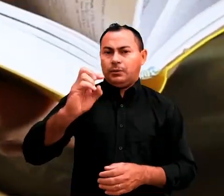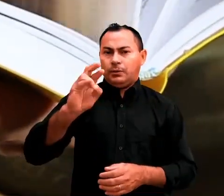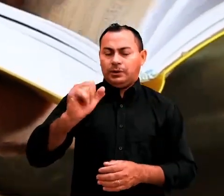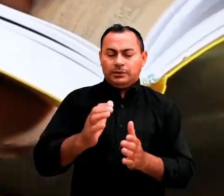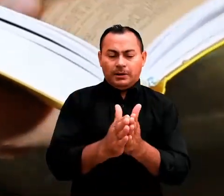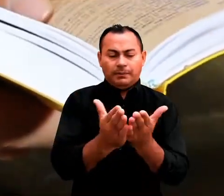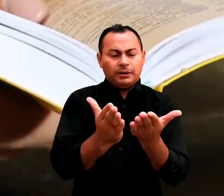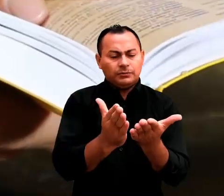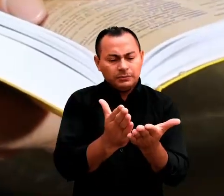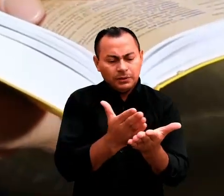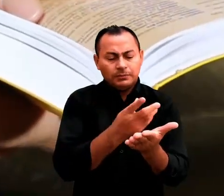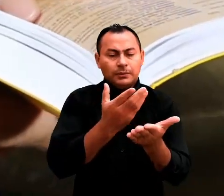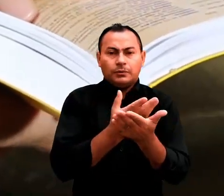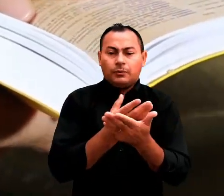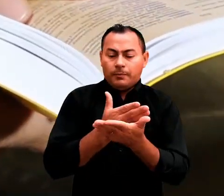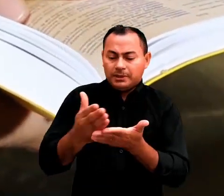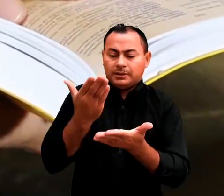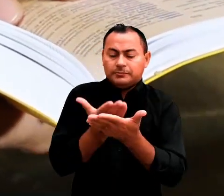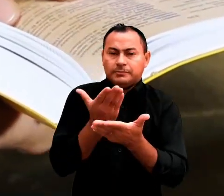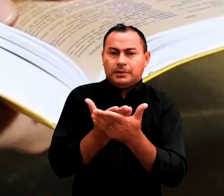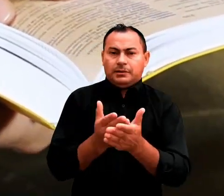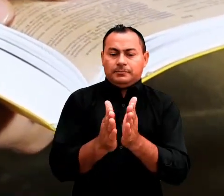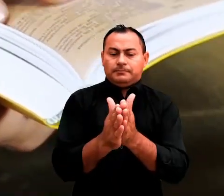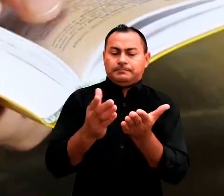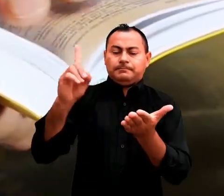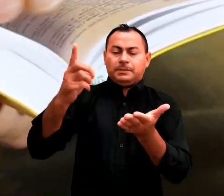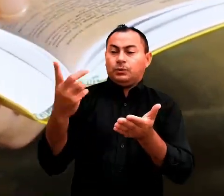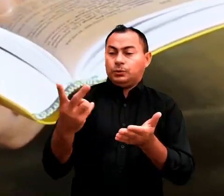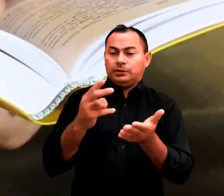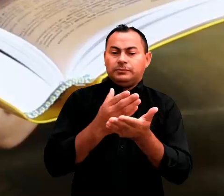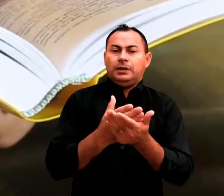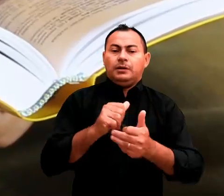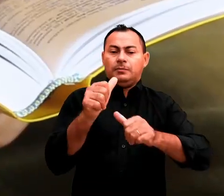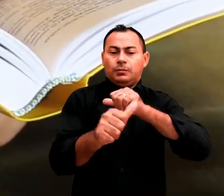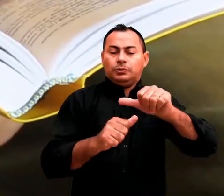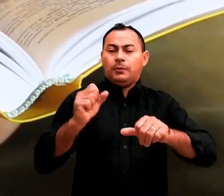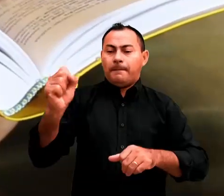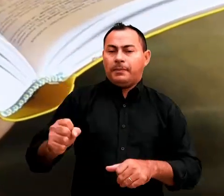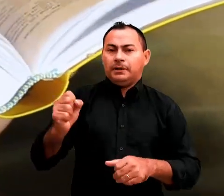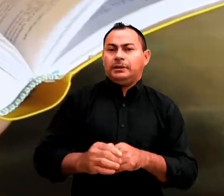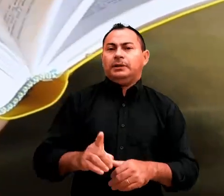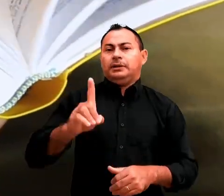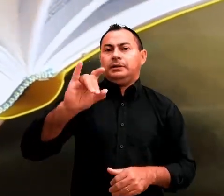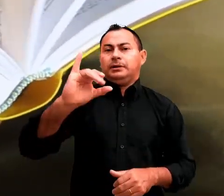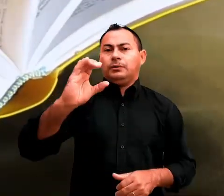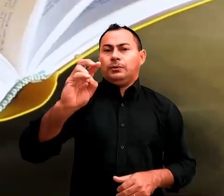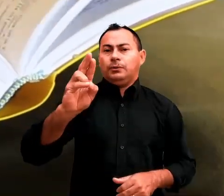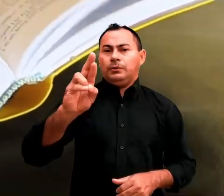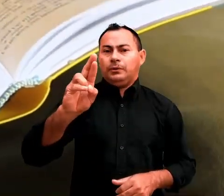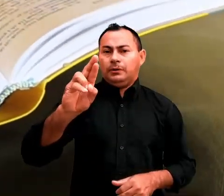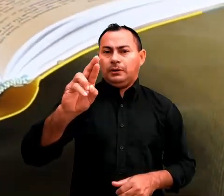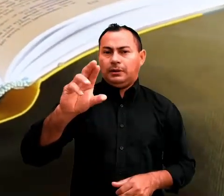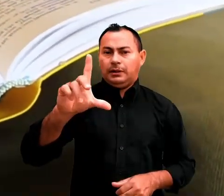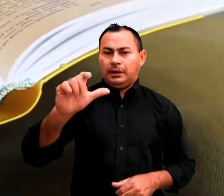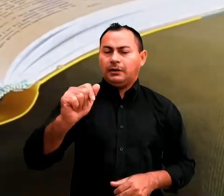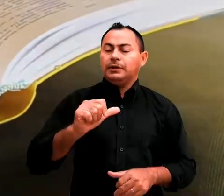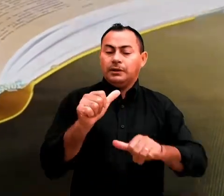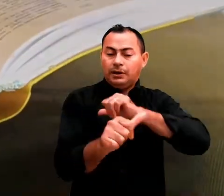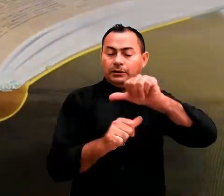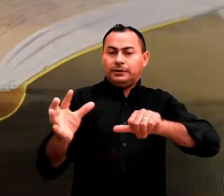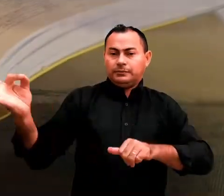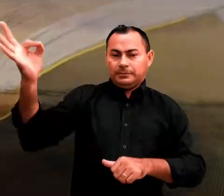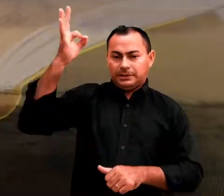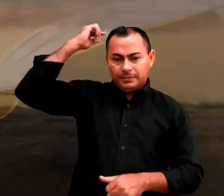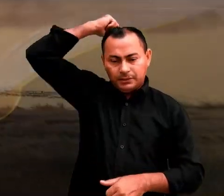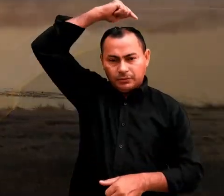também a abriu e eles começaram a estudar a Bíblia. Tudo mudou para o pastor Dick Woodward. Ele teve uma renovação